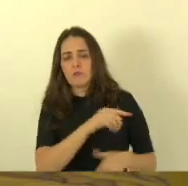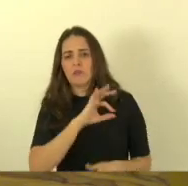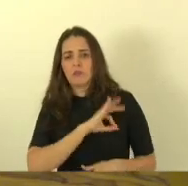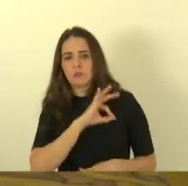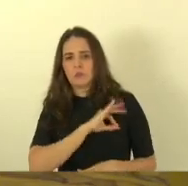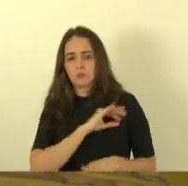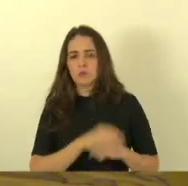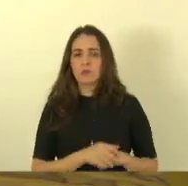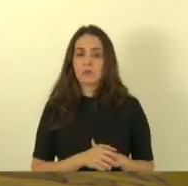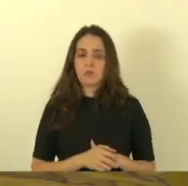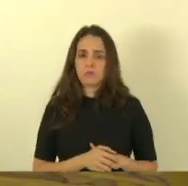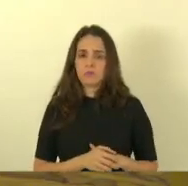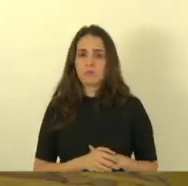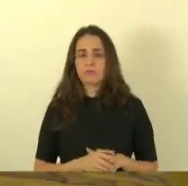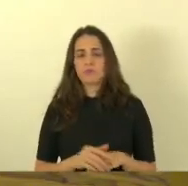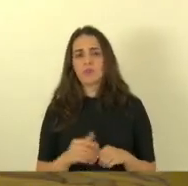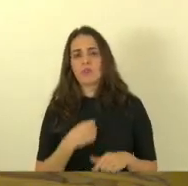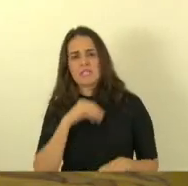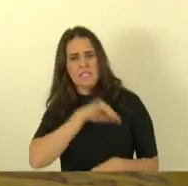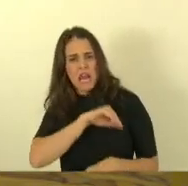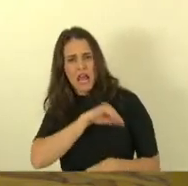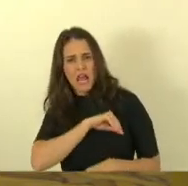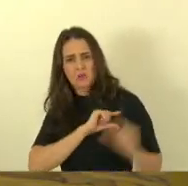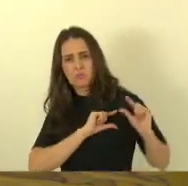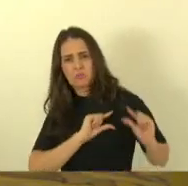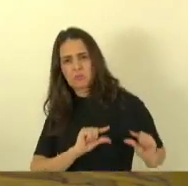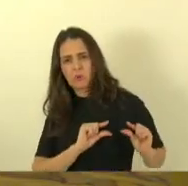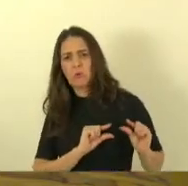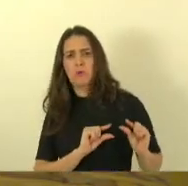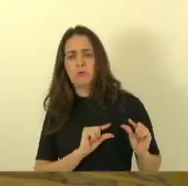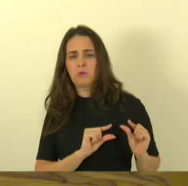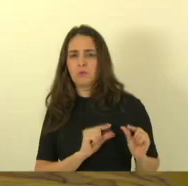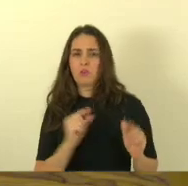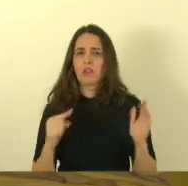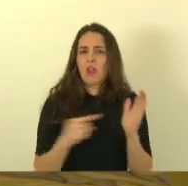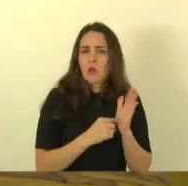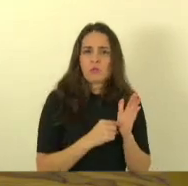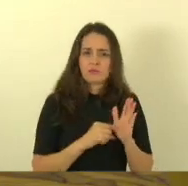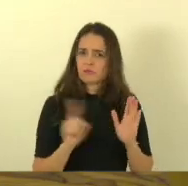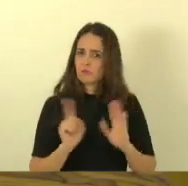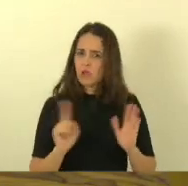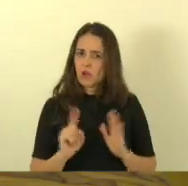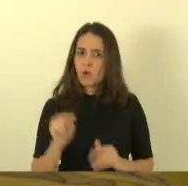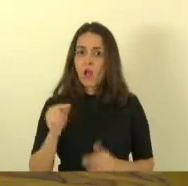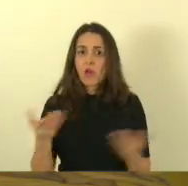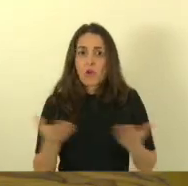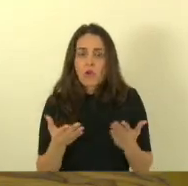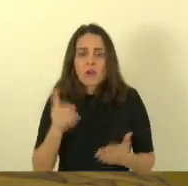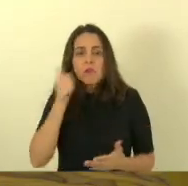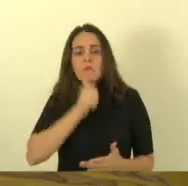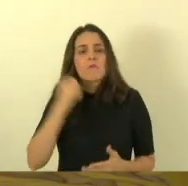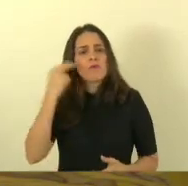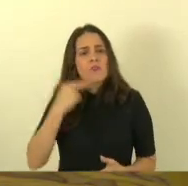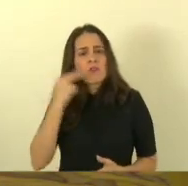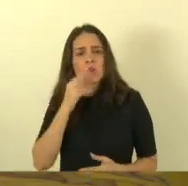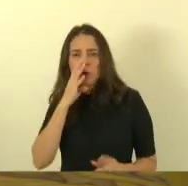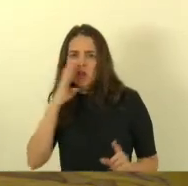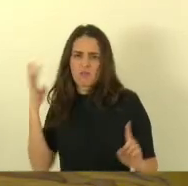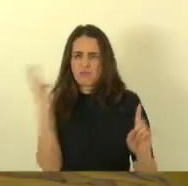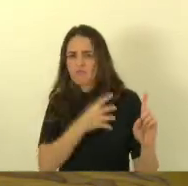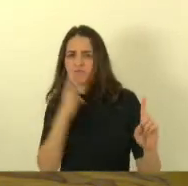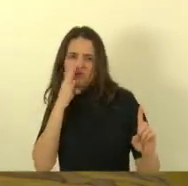denunciar os baixos salários dos policiais veio criticar a nobre tarefa de ser